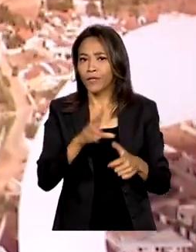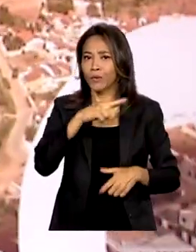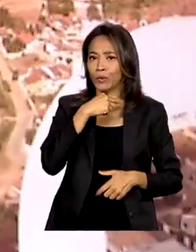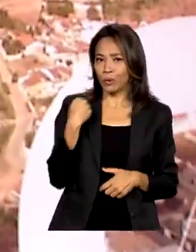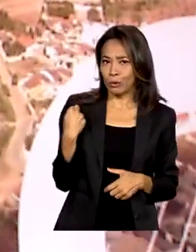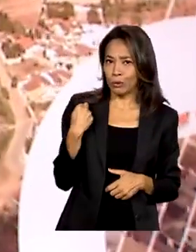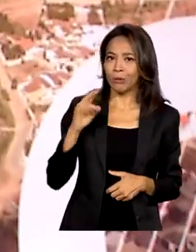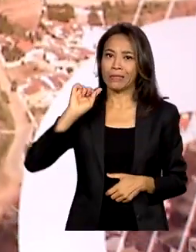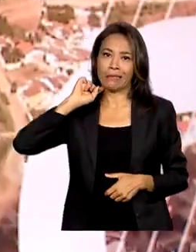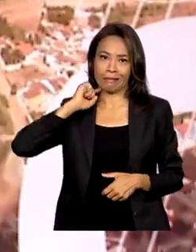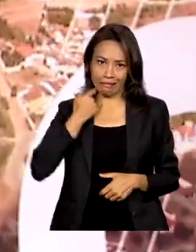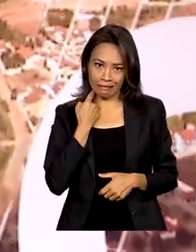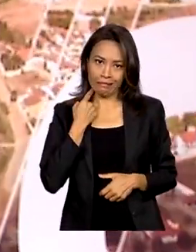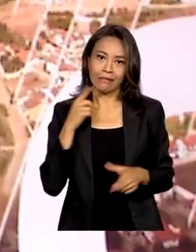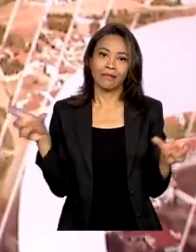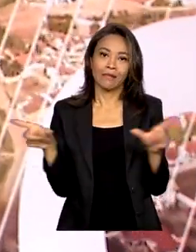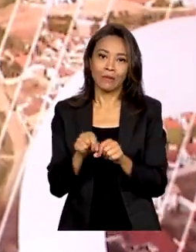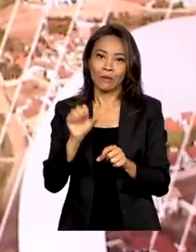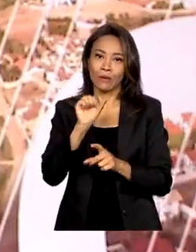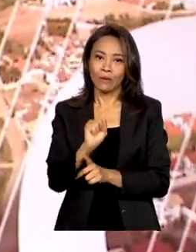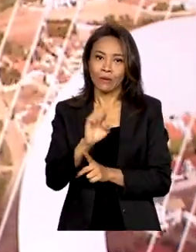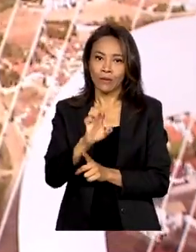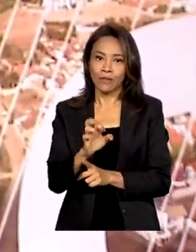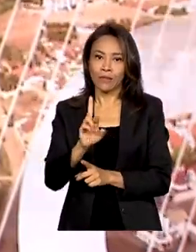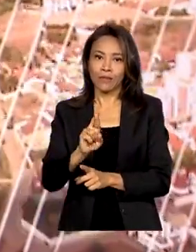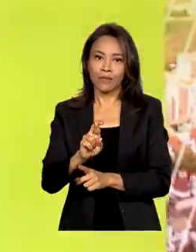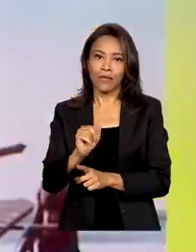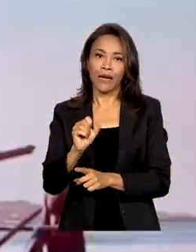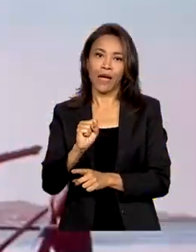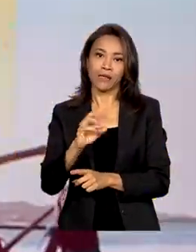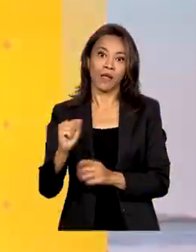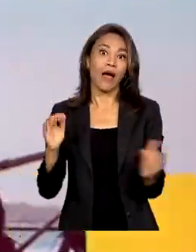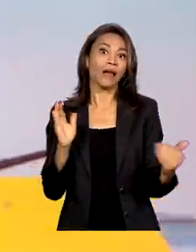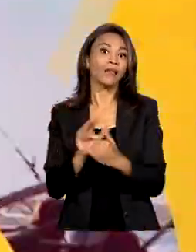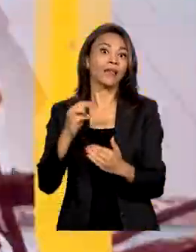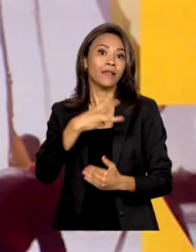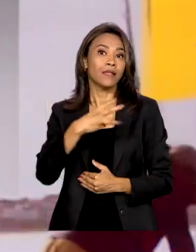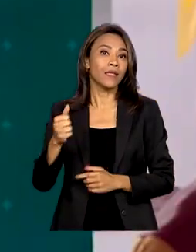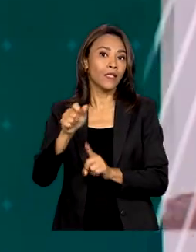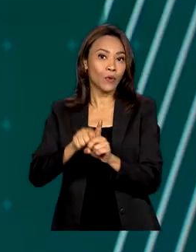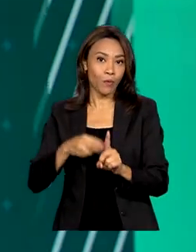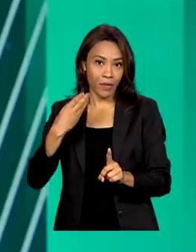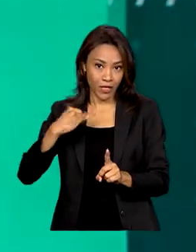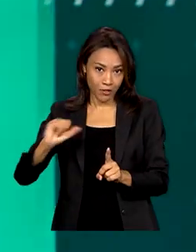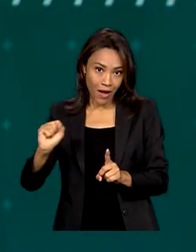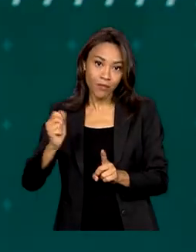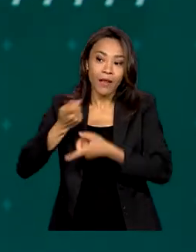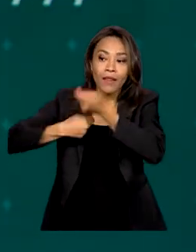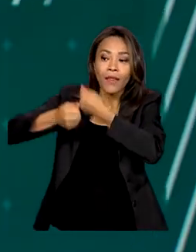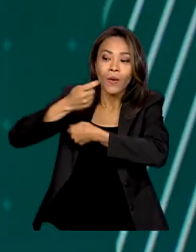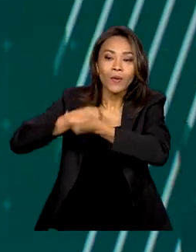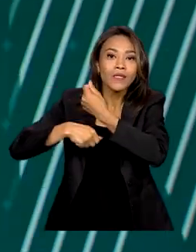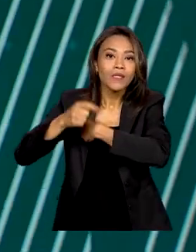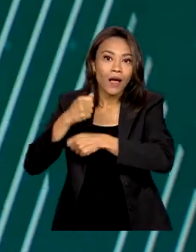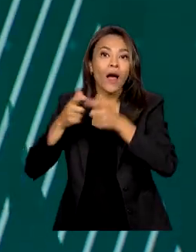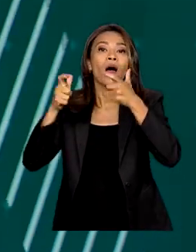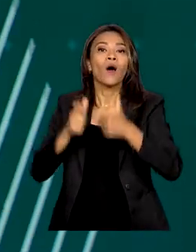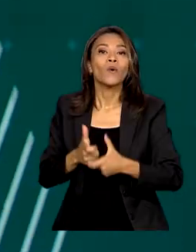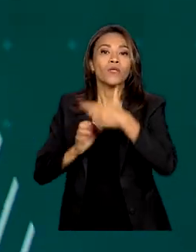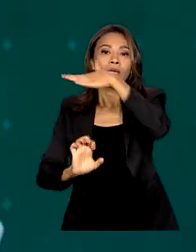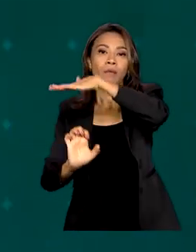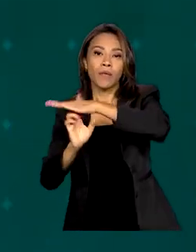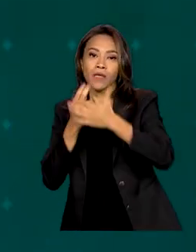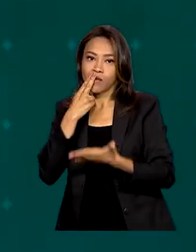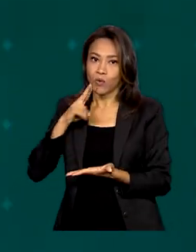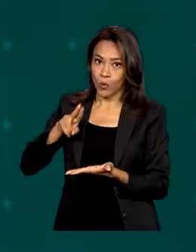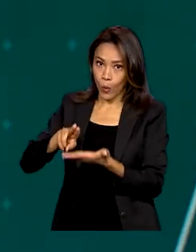de dados do Serasa tem até 31 de março para negociar o débito em uma das agências dos Correios. O feirão Limpa Nome